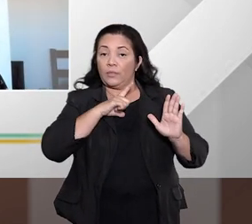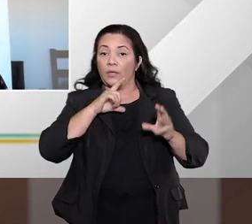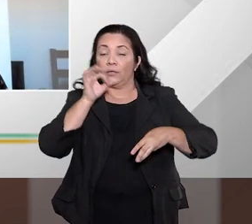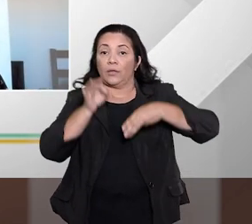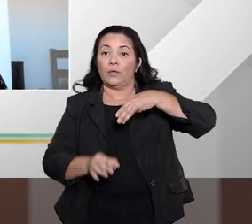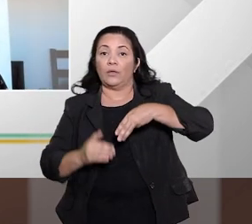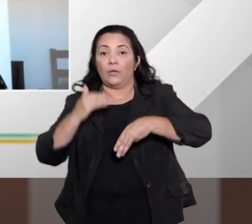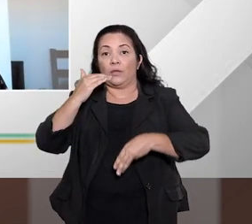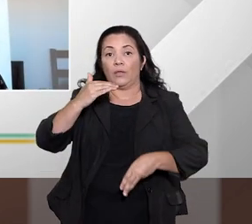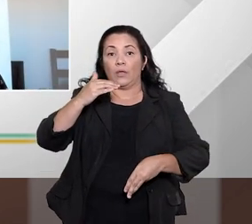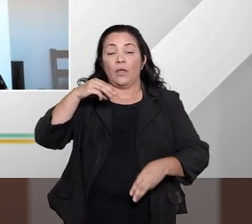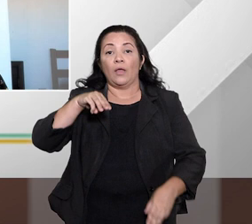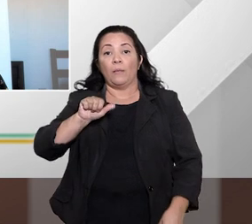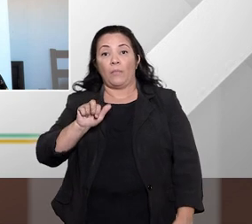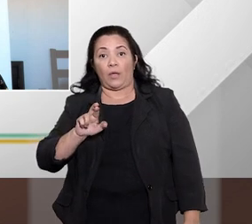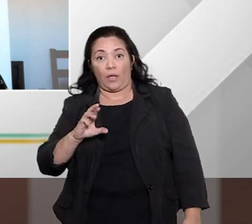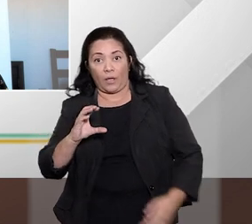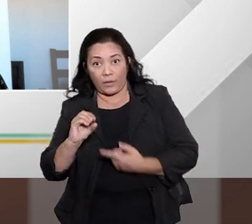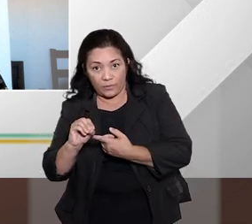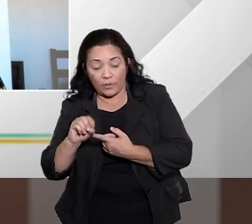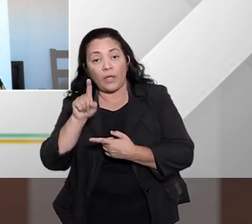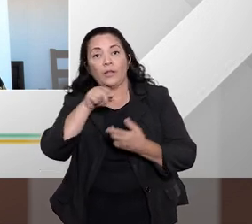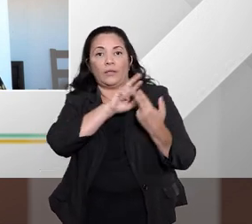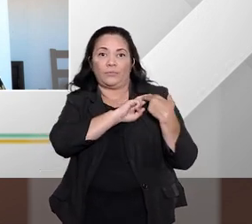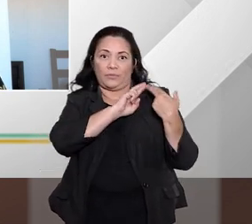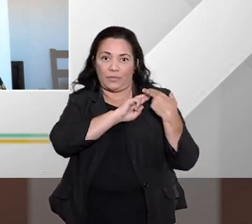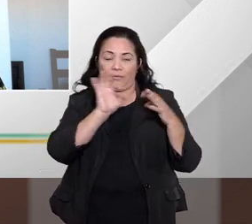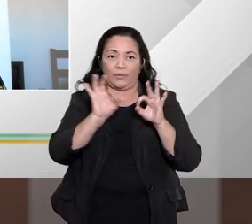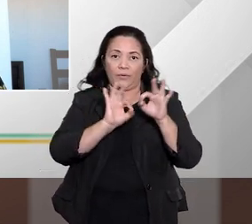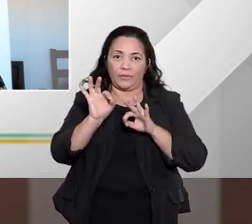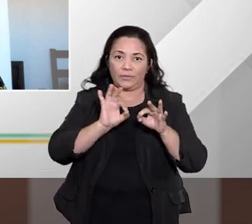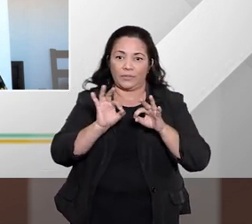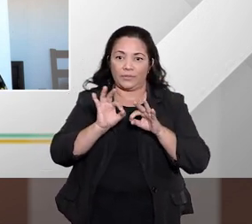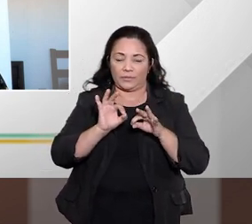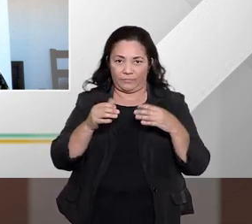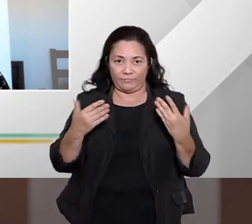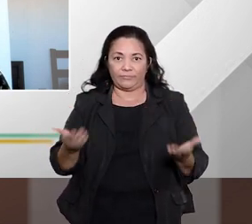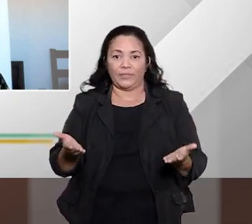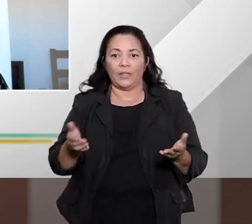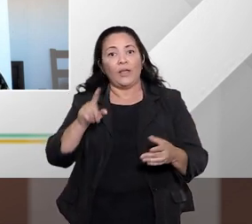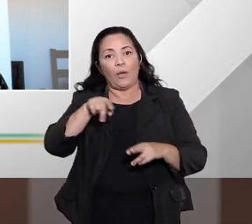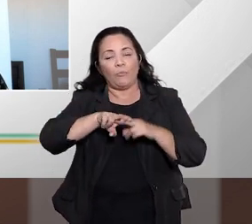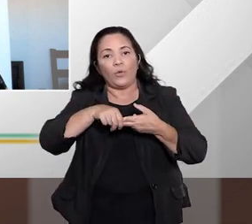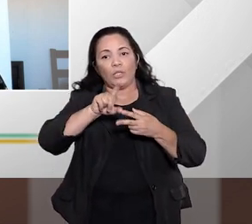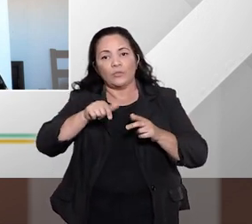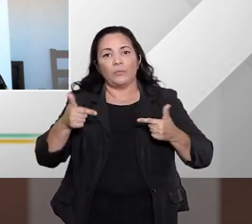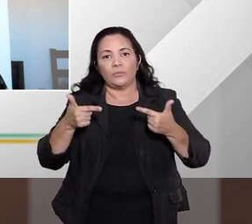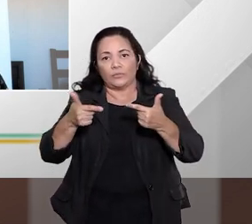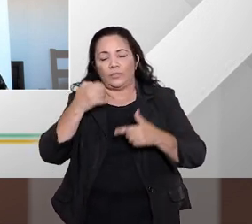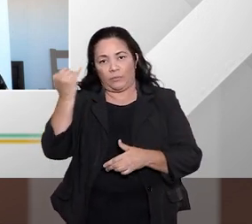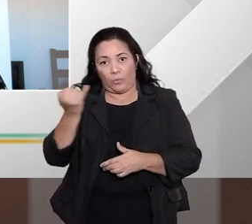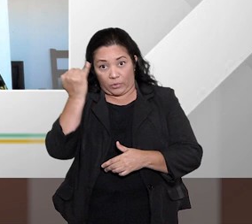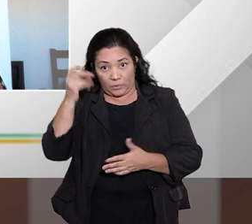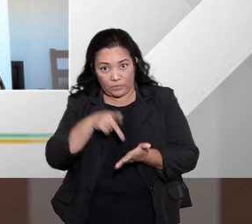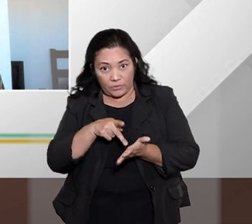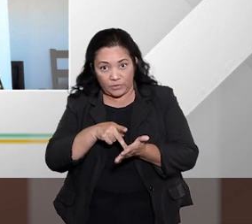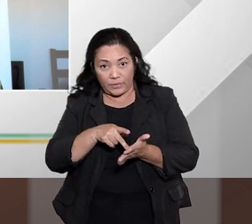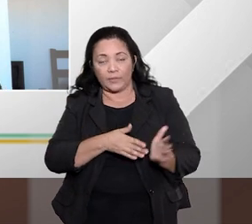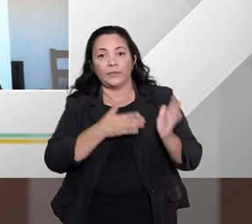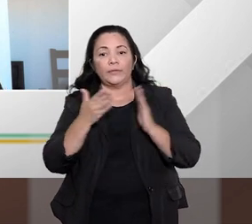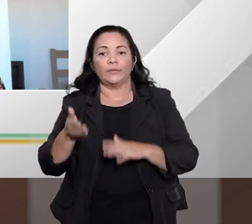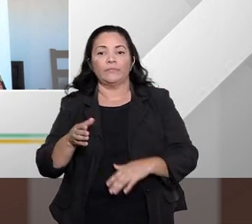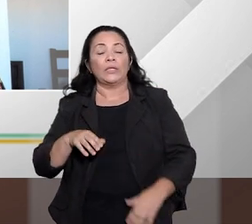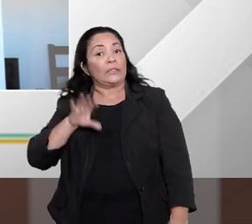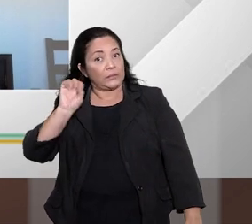do ministro aqui do STJ Marco Butzi então assim são iniciativas de certa forma bem importantes ali